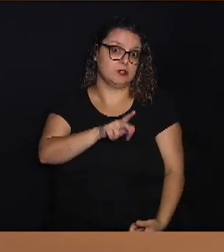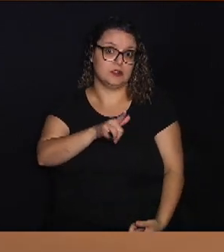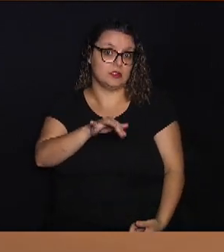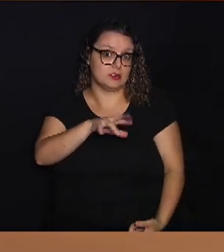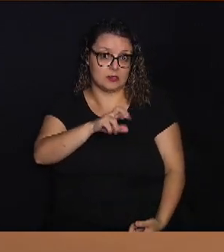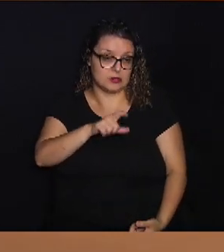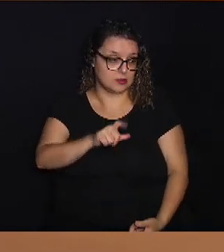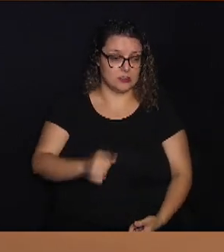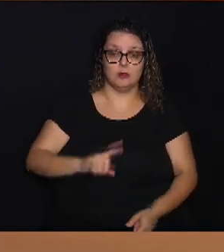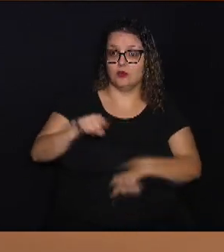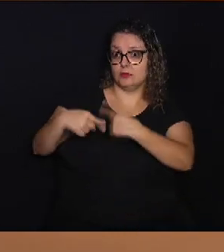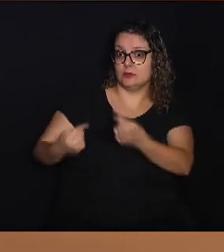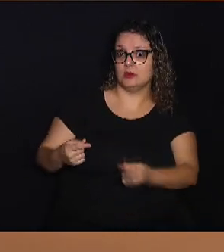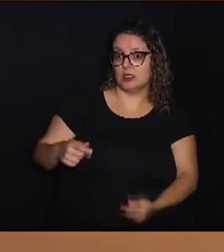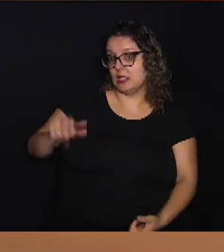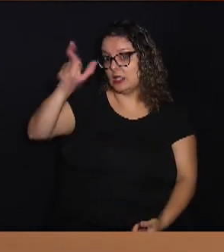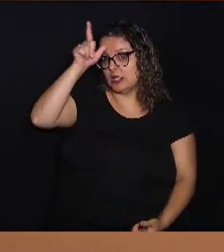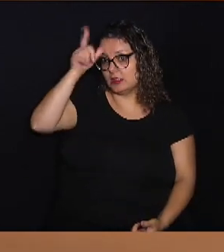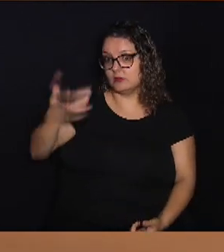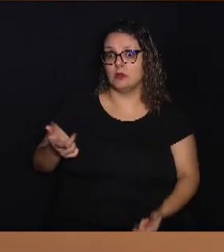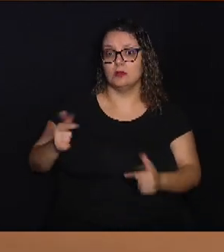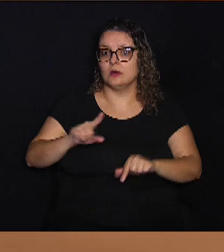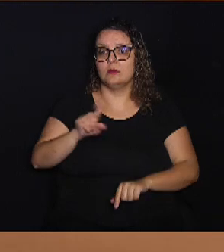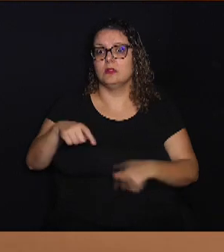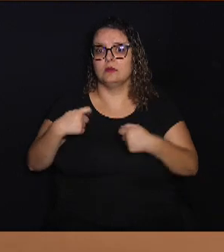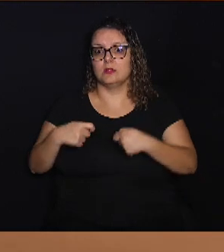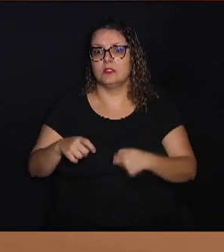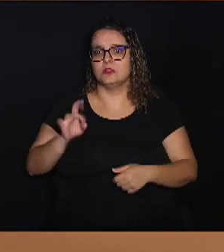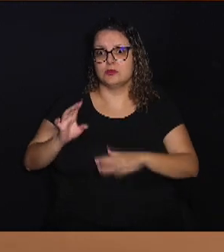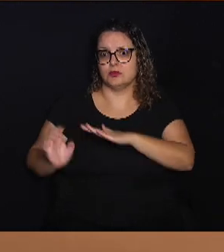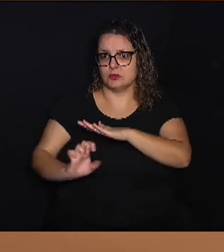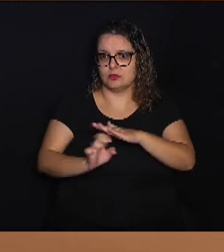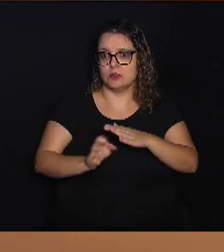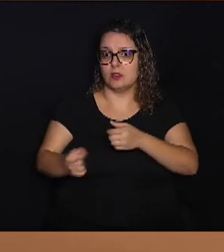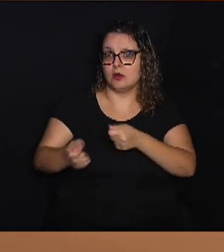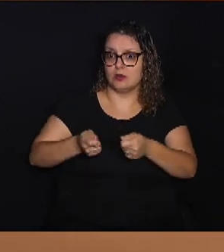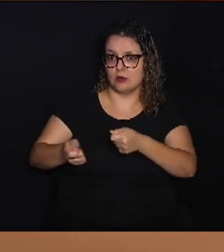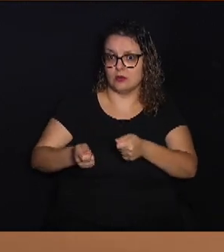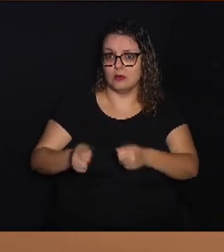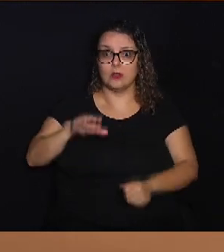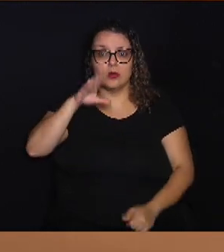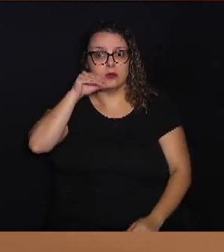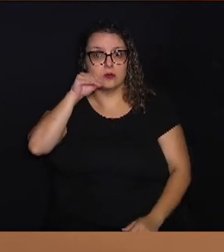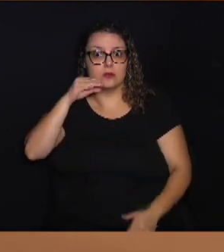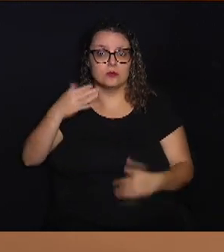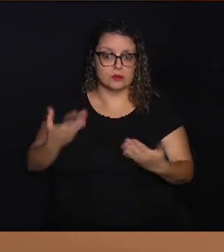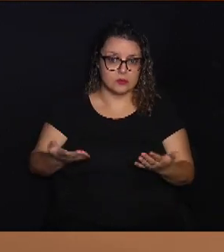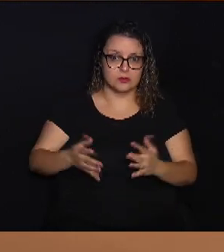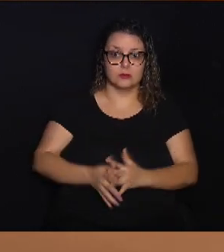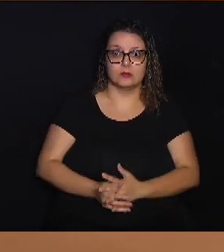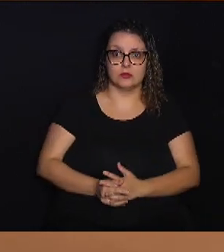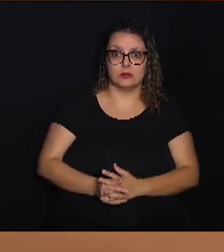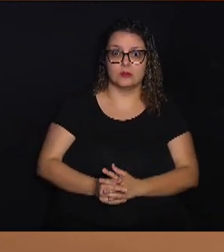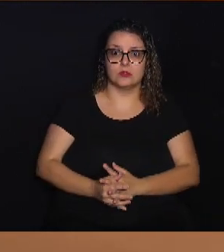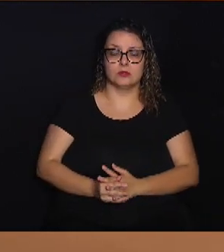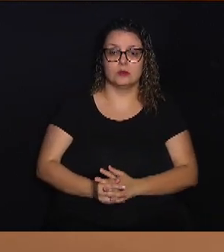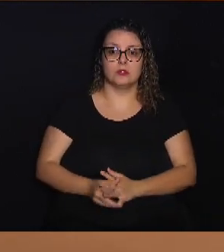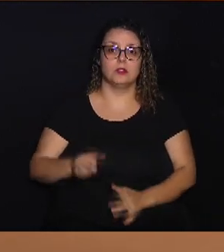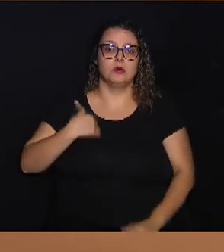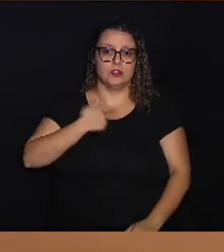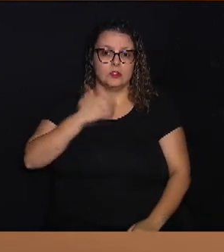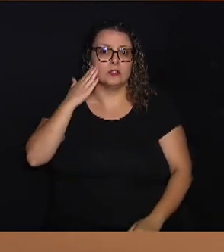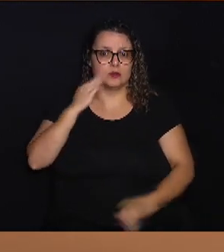O local já não é mais necessário, a não ser para aquelas empresas que estão controlando seus funcionários. E a gente sabe também que engenheiro ganha